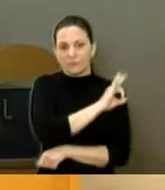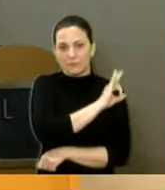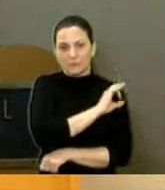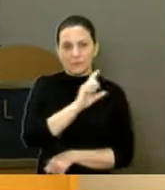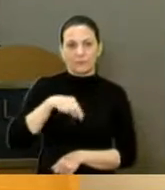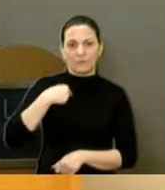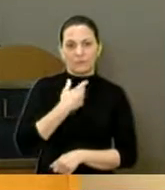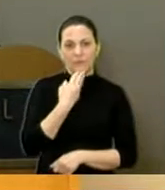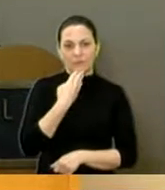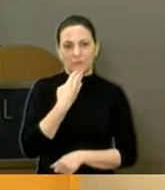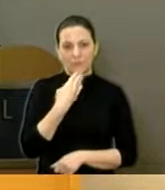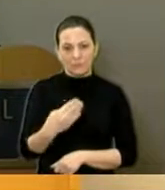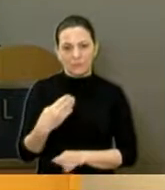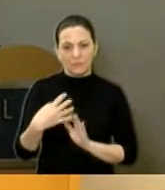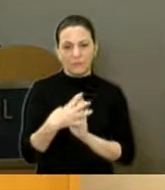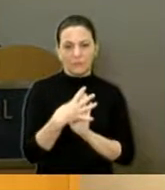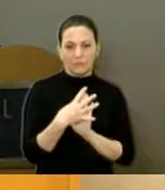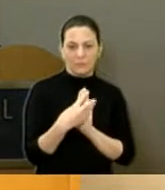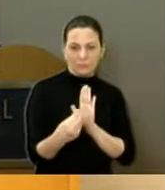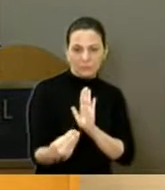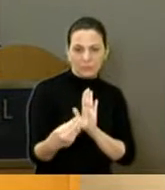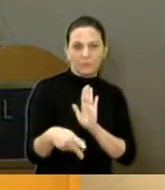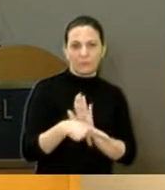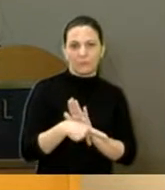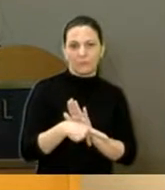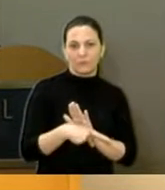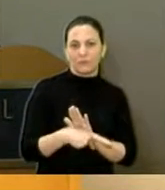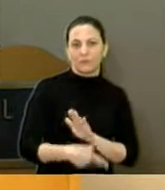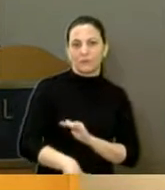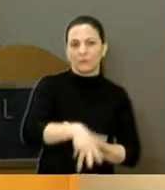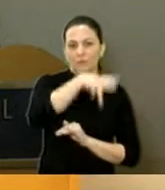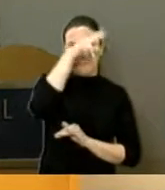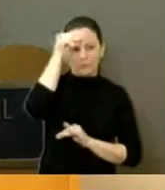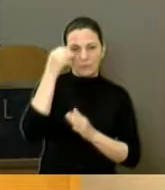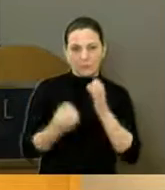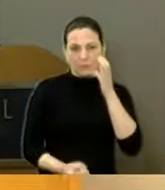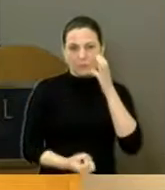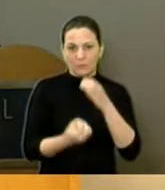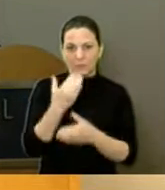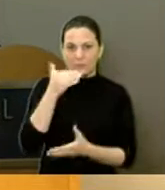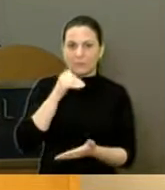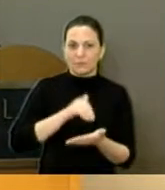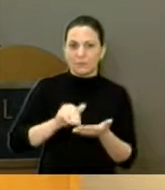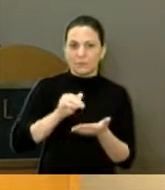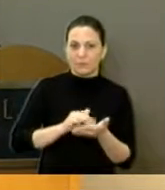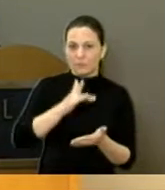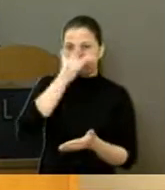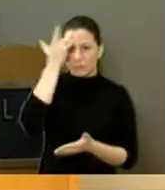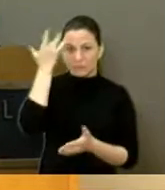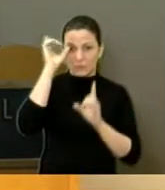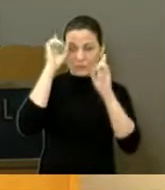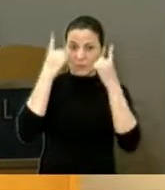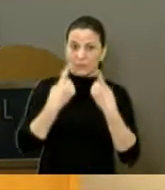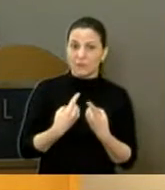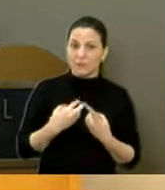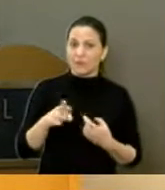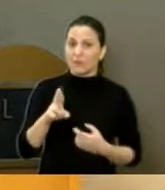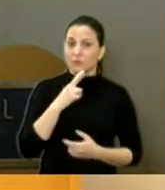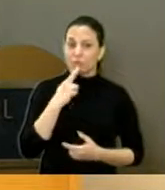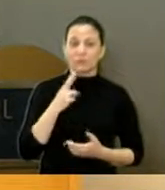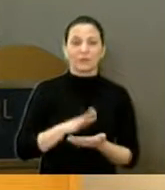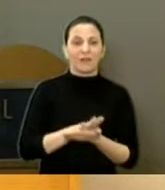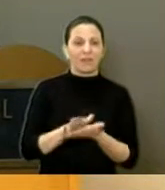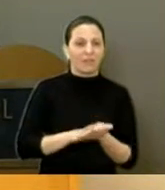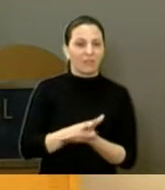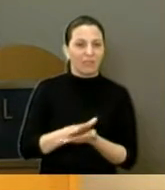nós já requeremos à prefeitura a criação de uma secretaria do deficiente, até agora não veio a resposta para nós, nem positiva e